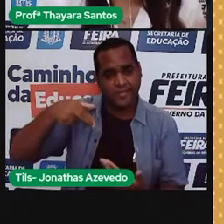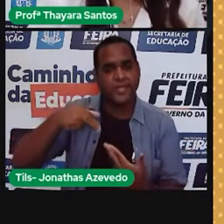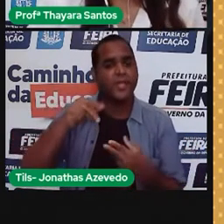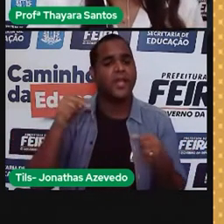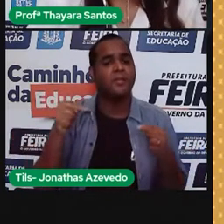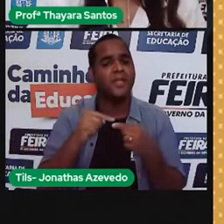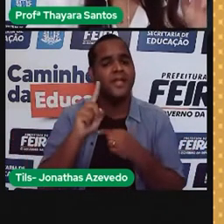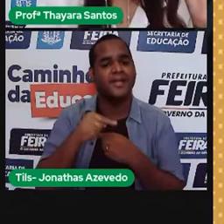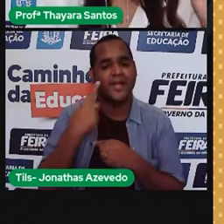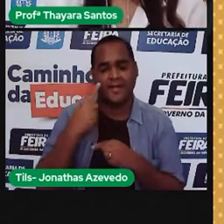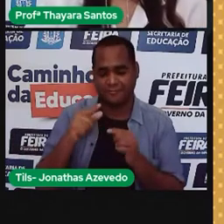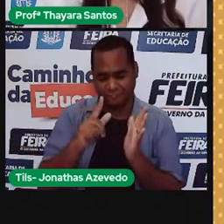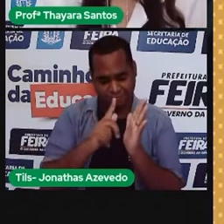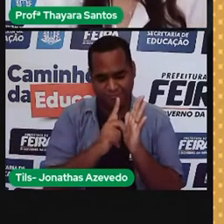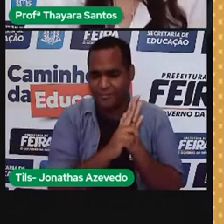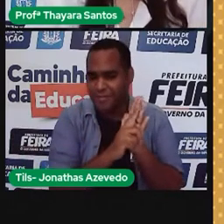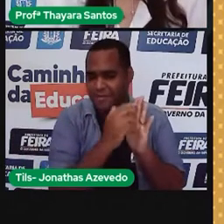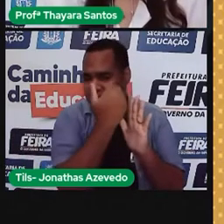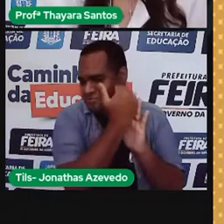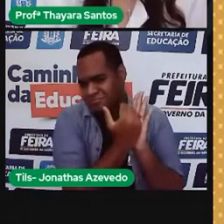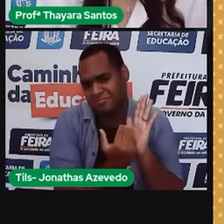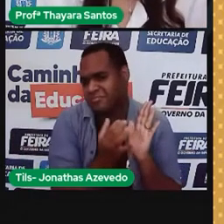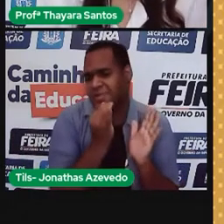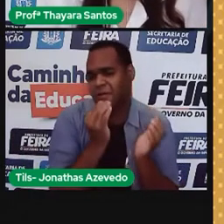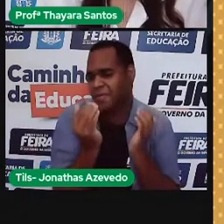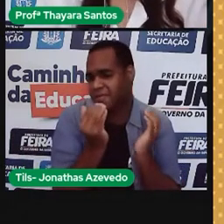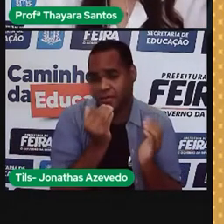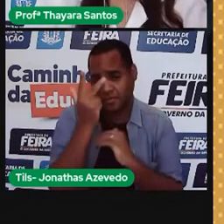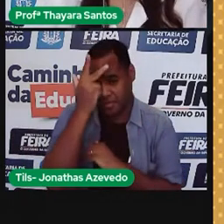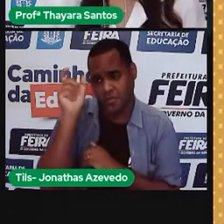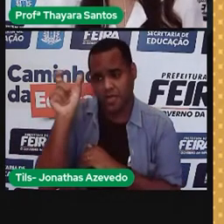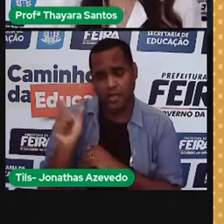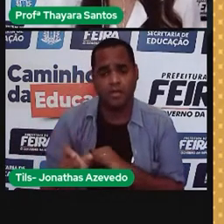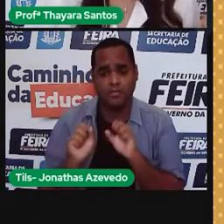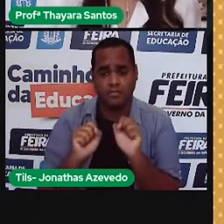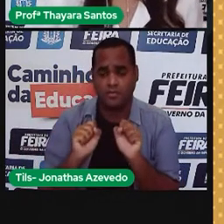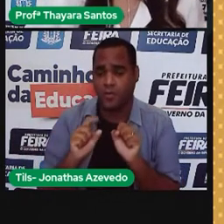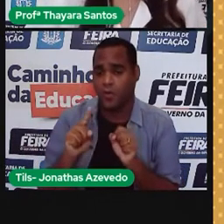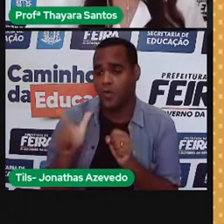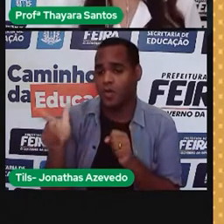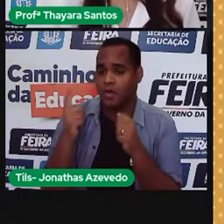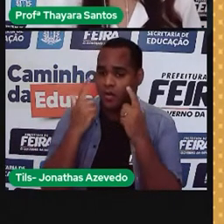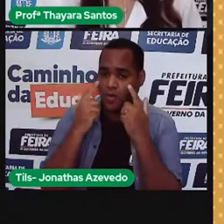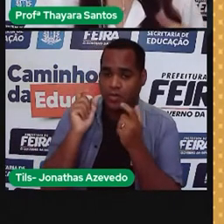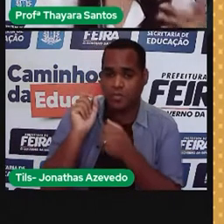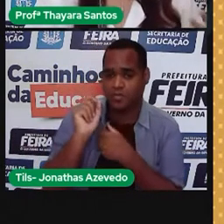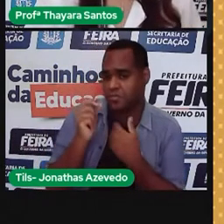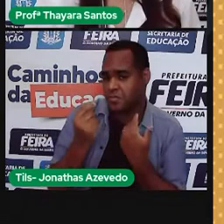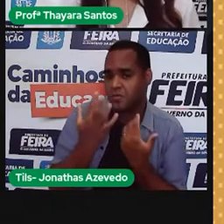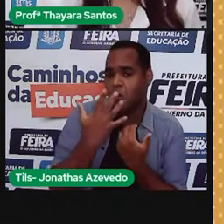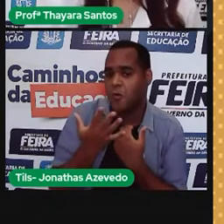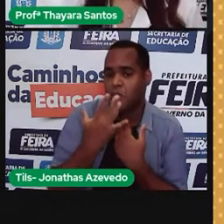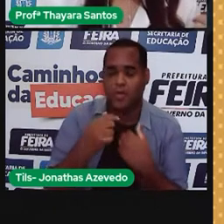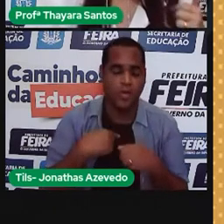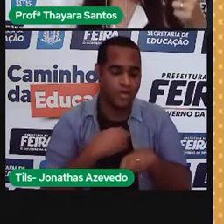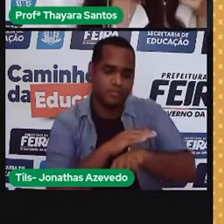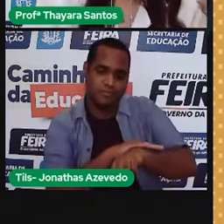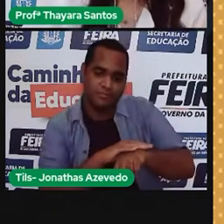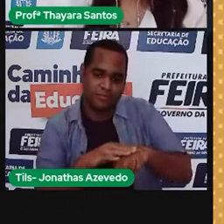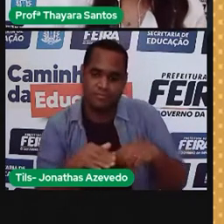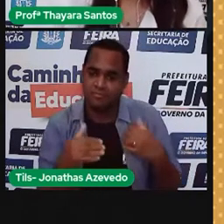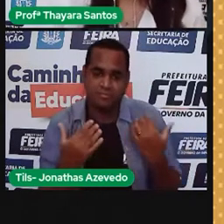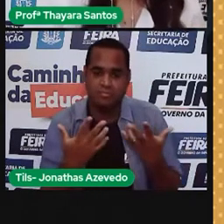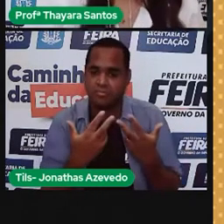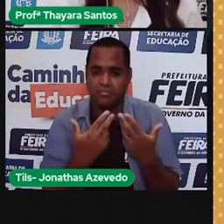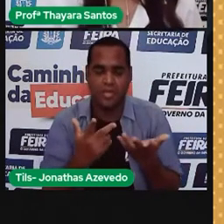tipo uma receitinha. Ah, essa pessoa que tem esse material genético vai ter olho de tal cor, vai ter pele de tal cor, vai ter